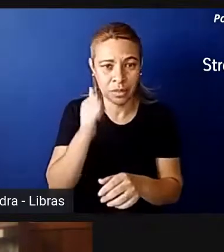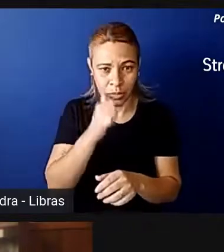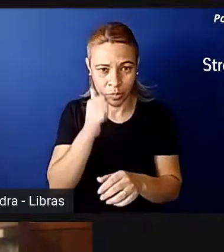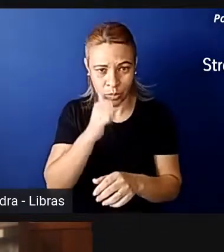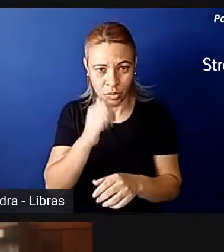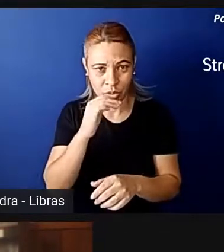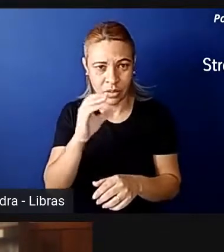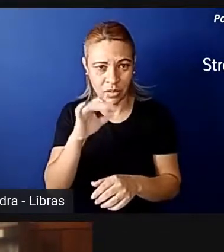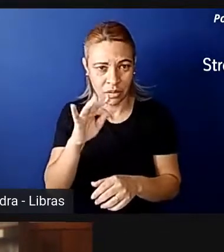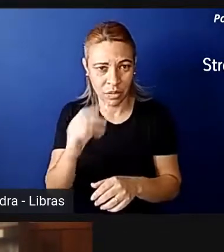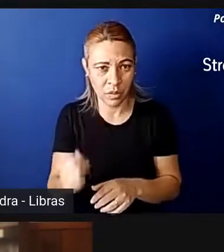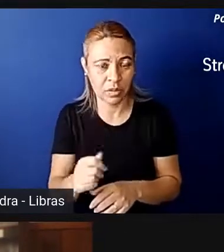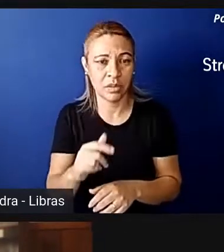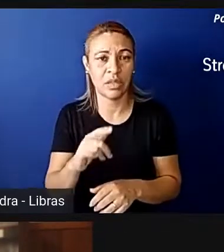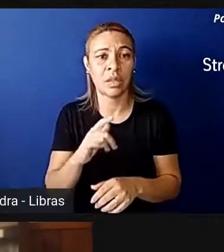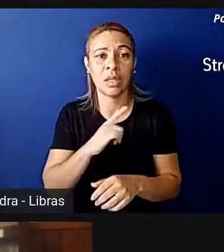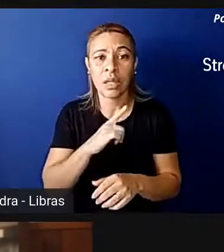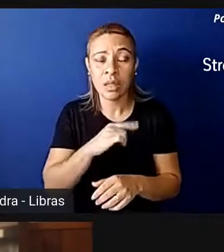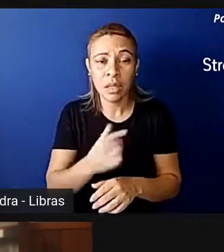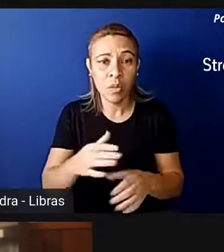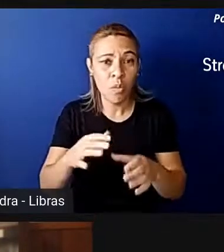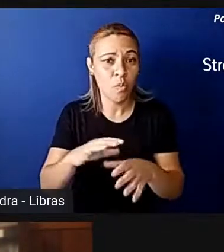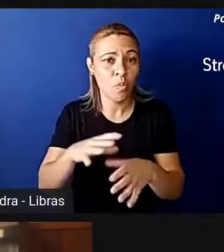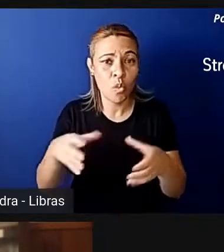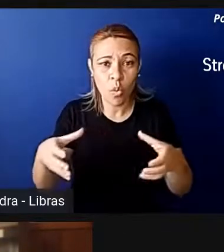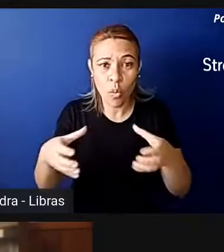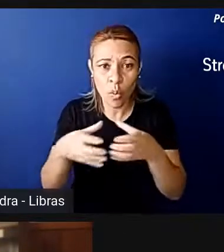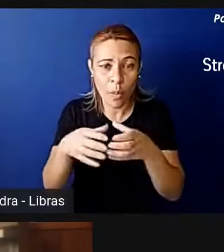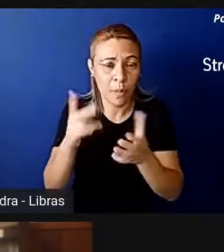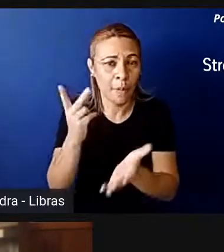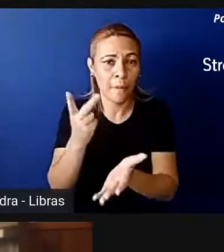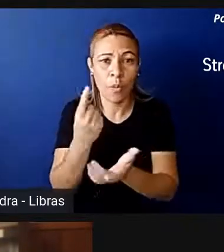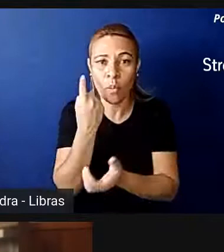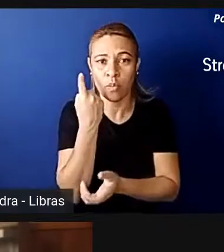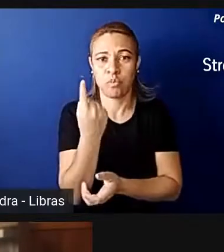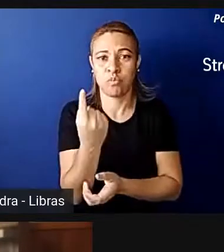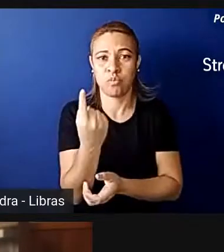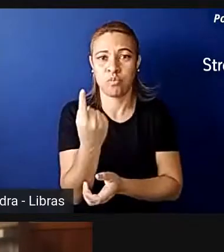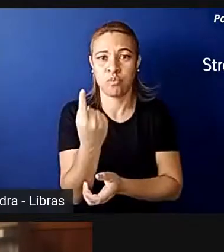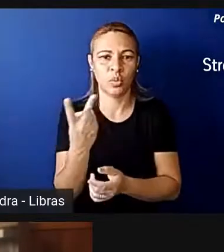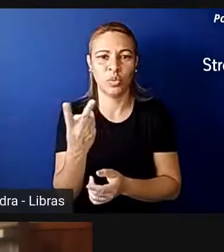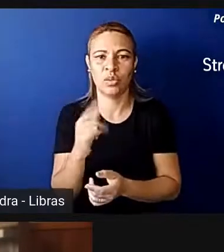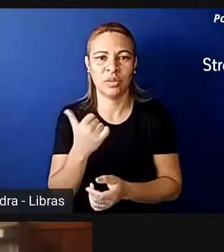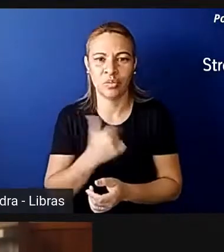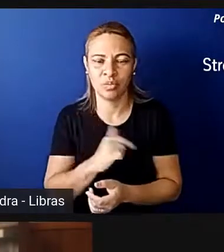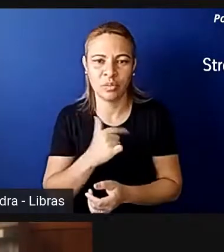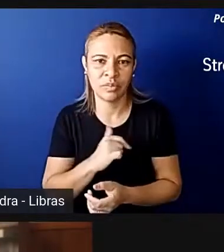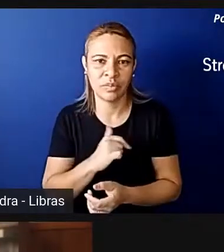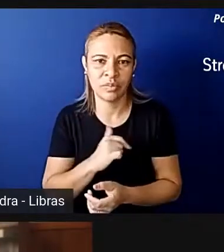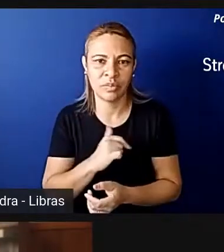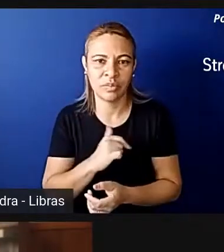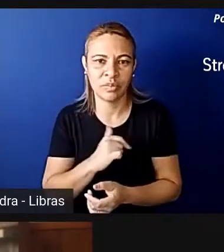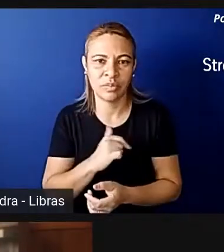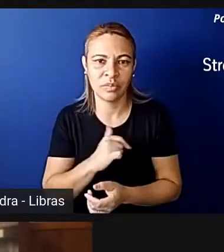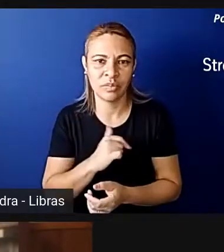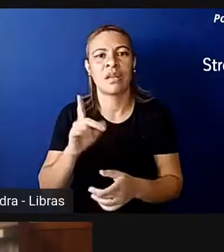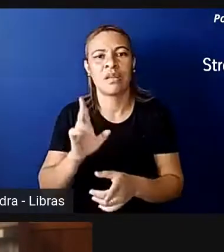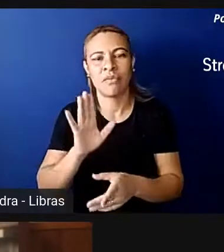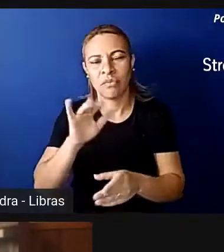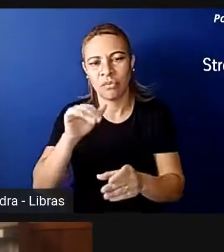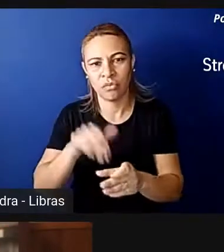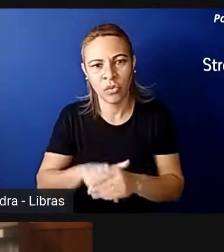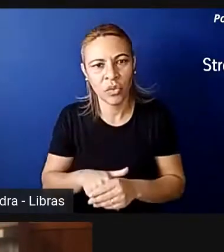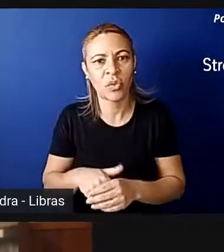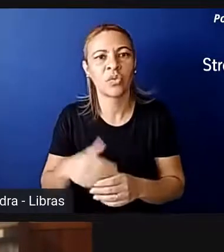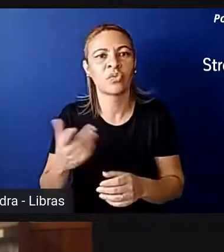deles, eles têm uma Câmara unicameral, é uma só, não tem duas como no Brasil, mas o eles fizeram? Lá eles votam no partido e